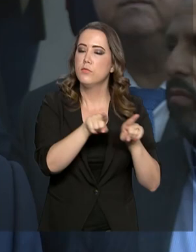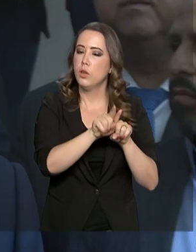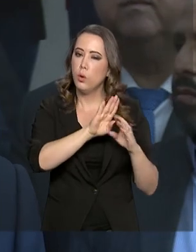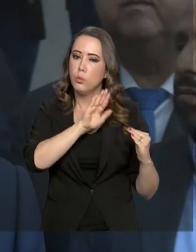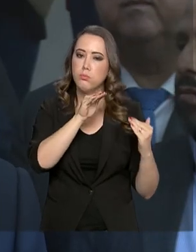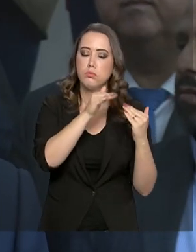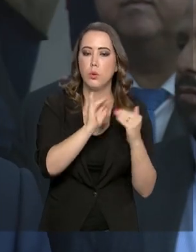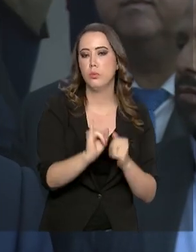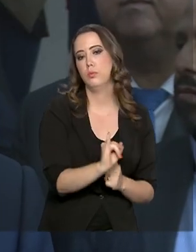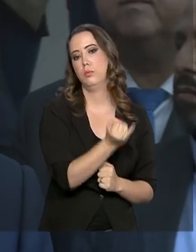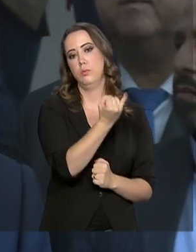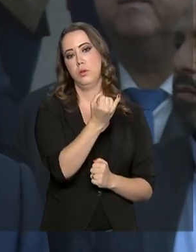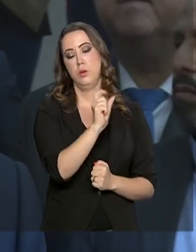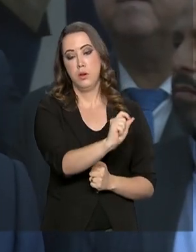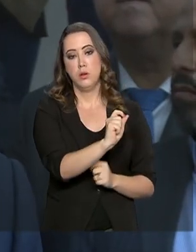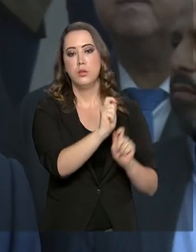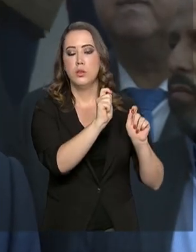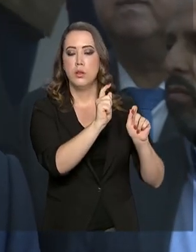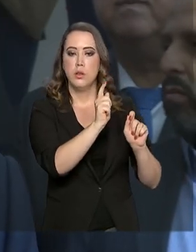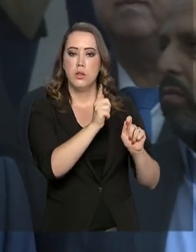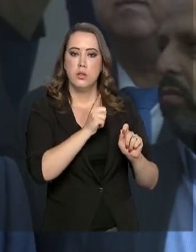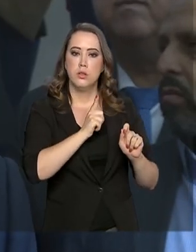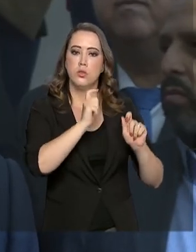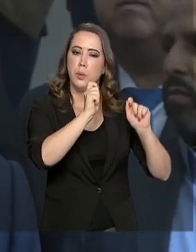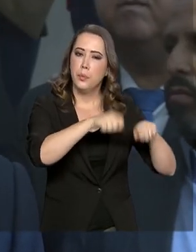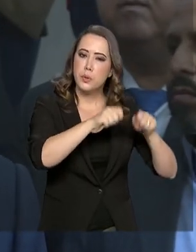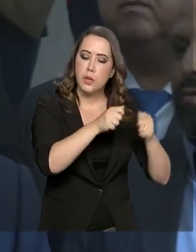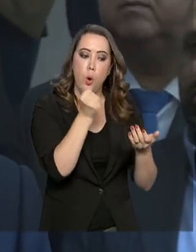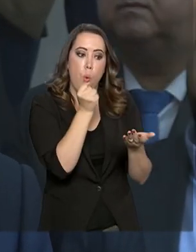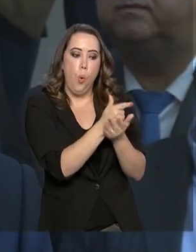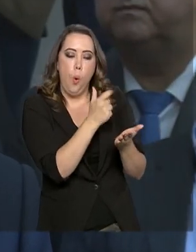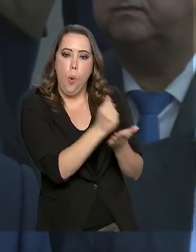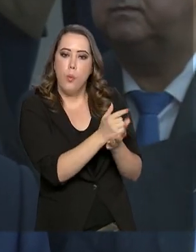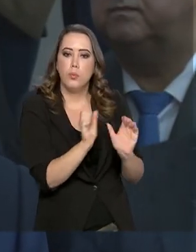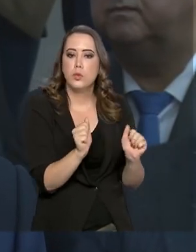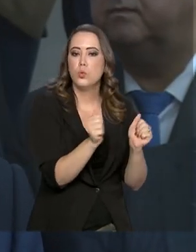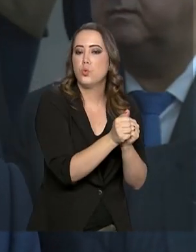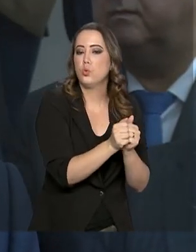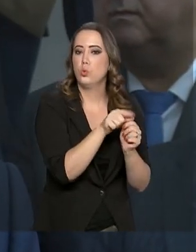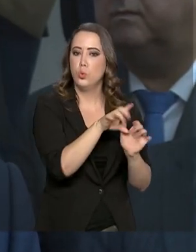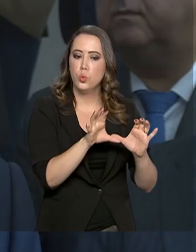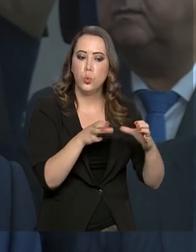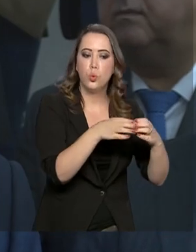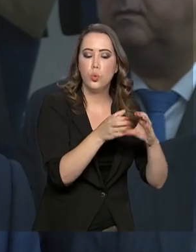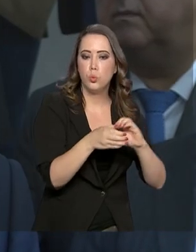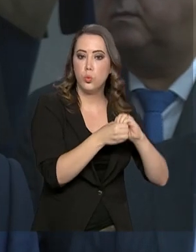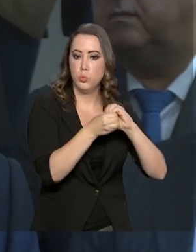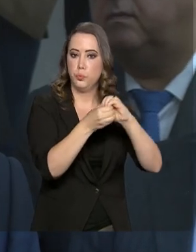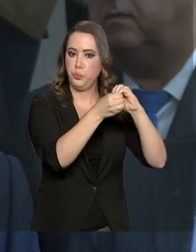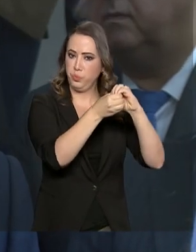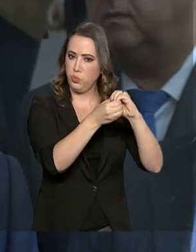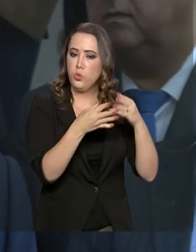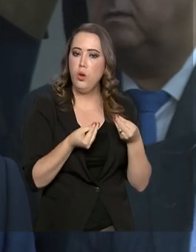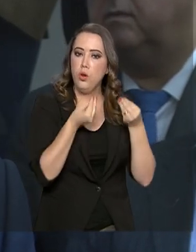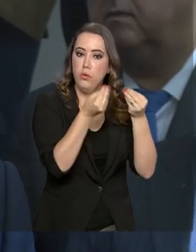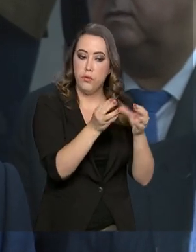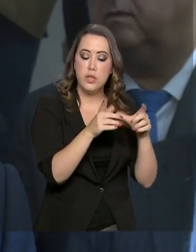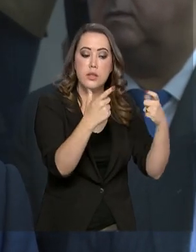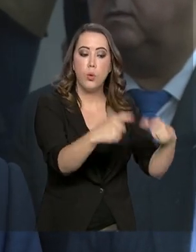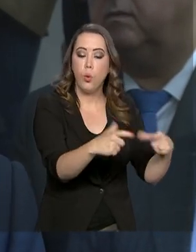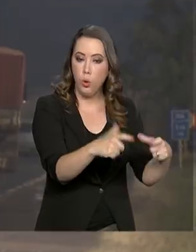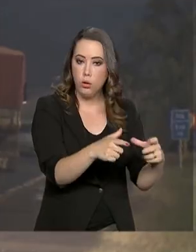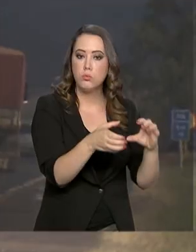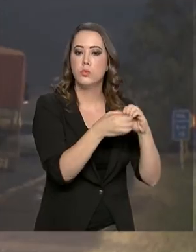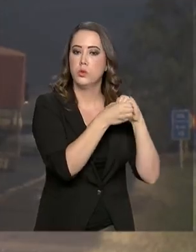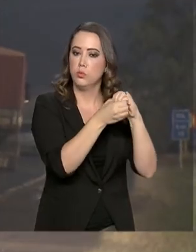oportunidade de ter escala, deles se organizarem em cooperativas. Nós vamos oferecer, inclusive, a estrutura da cooperativa para